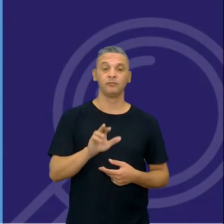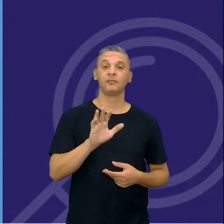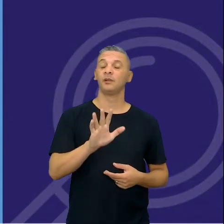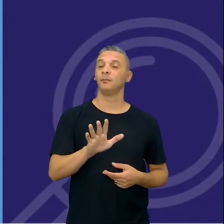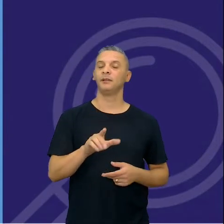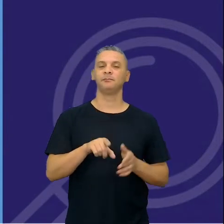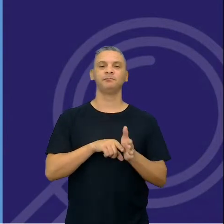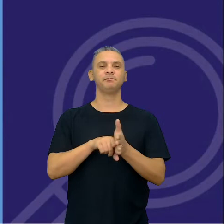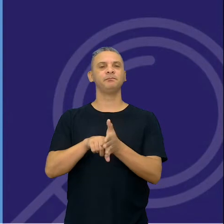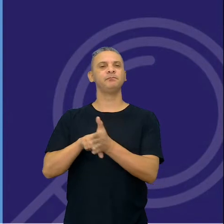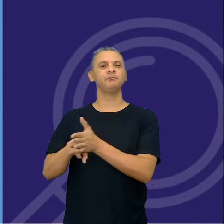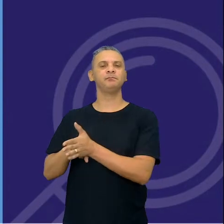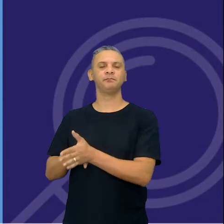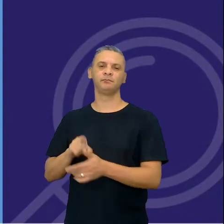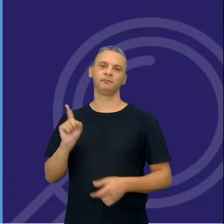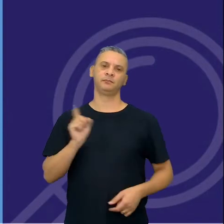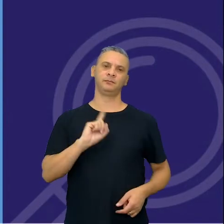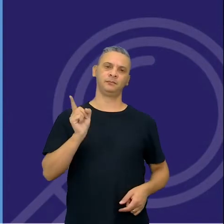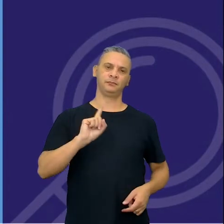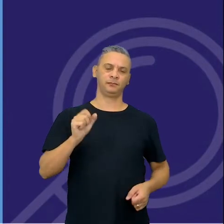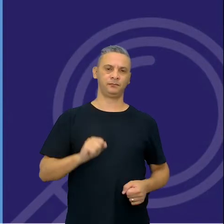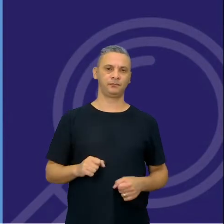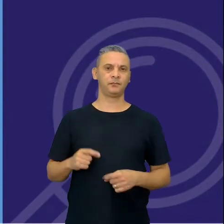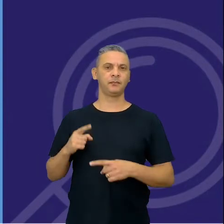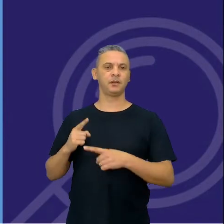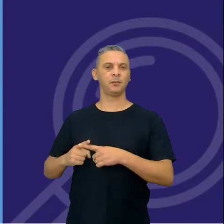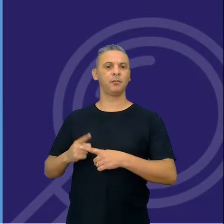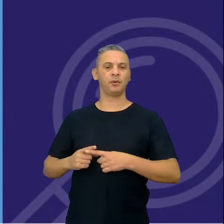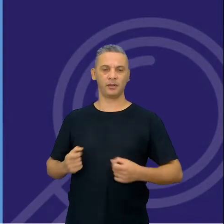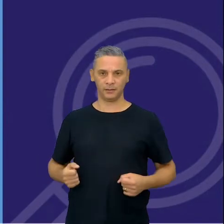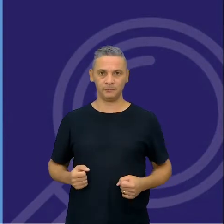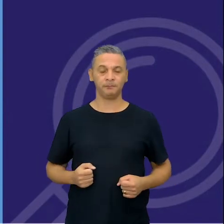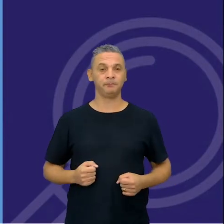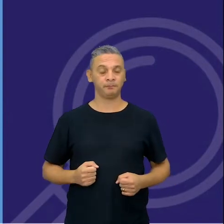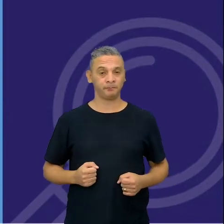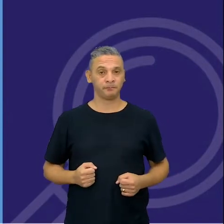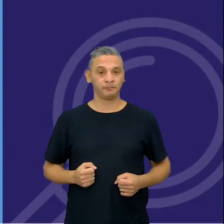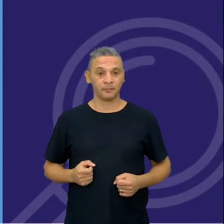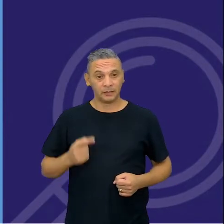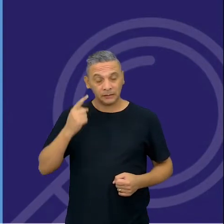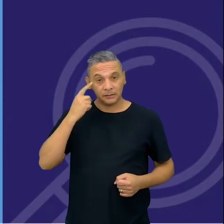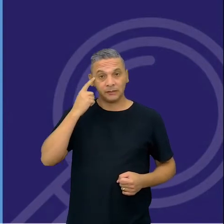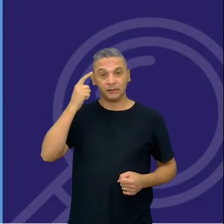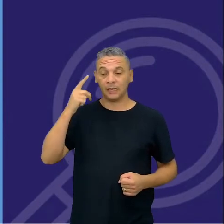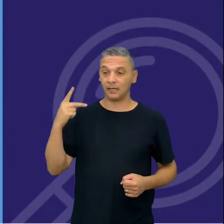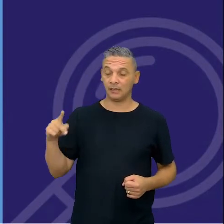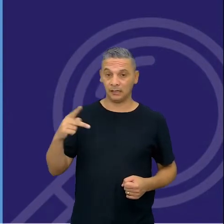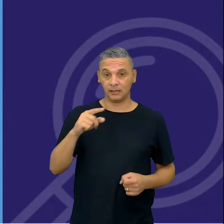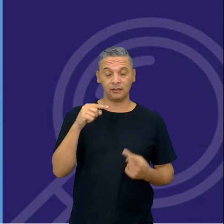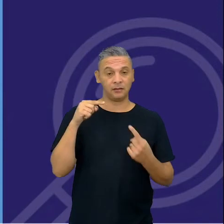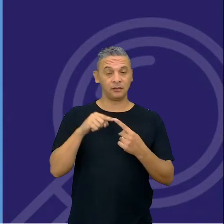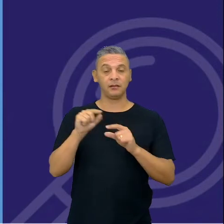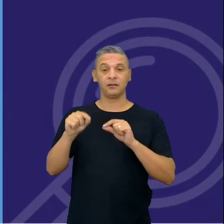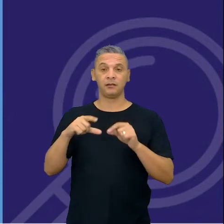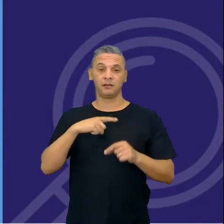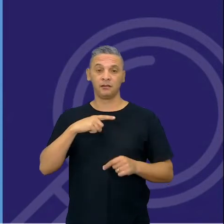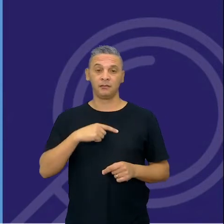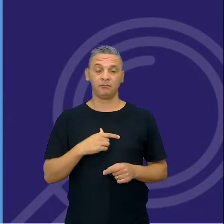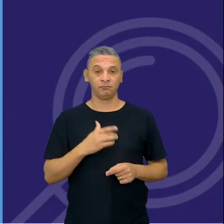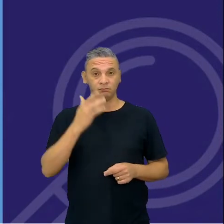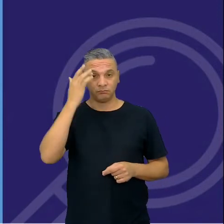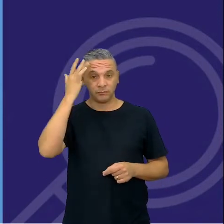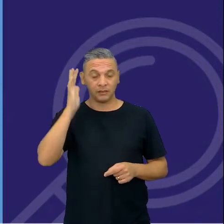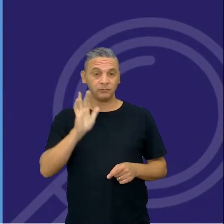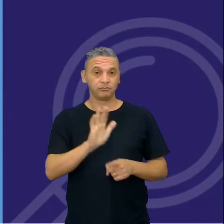investiga. Por quê? Porque a gente tem essa ideia também, o roteiro, ele talvez facilite,